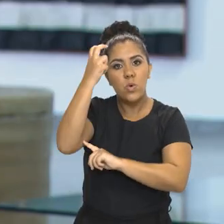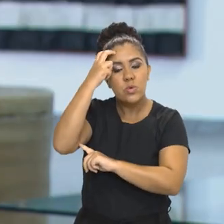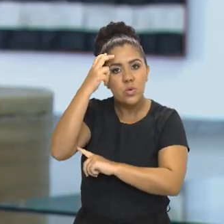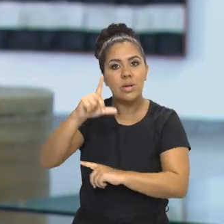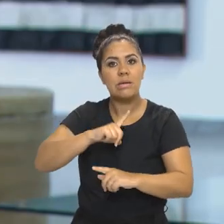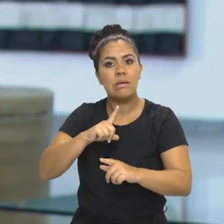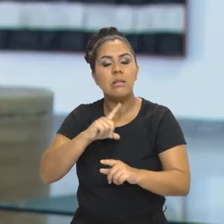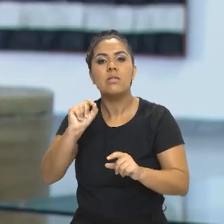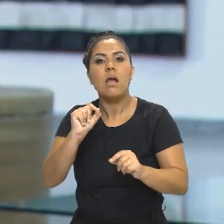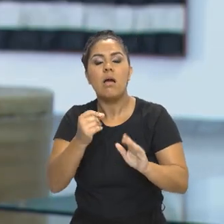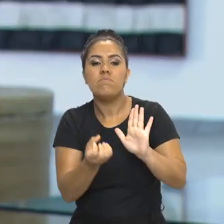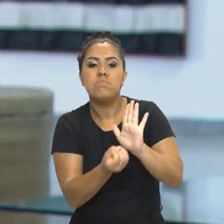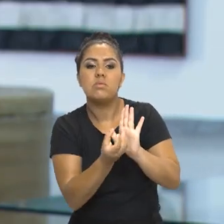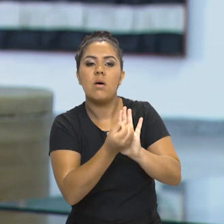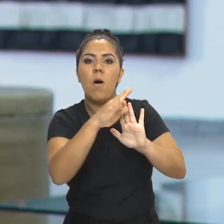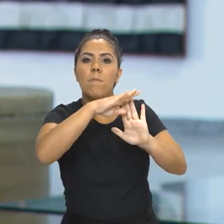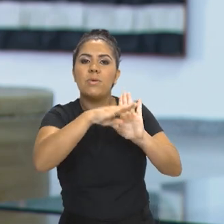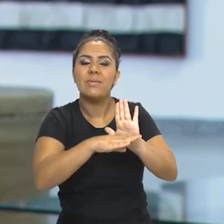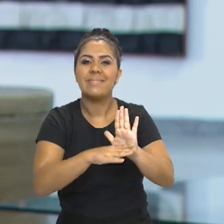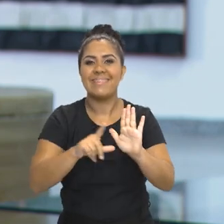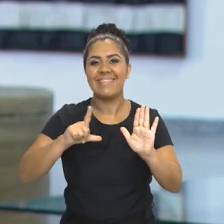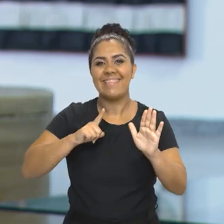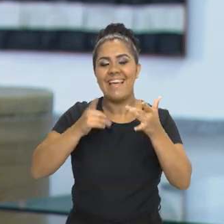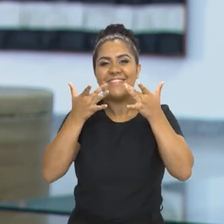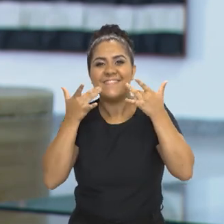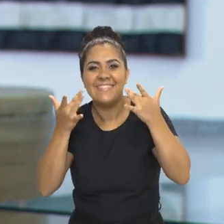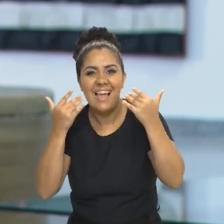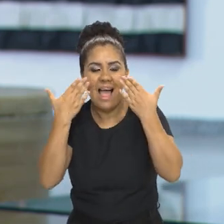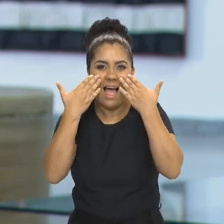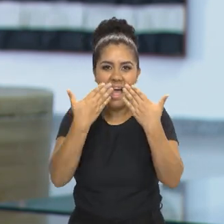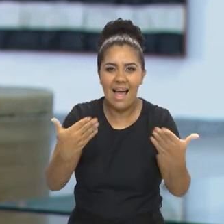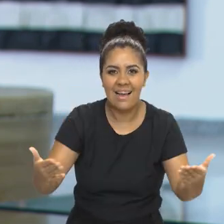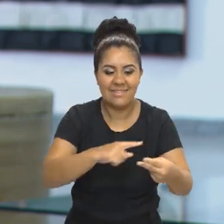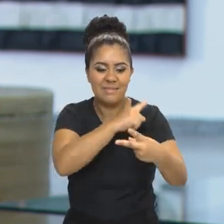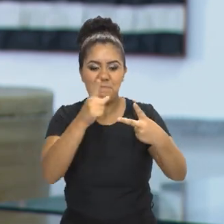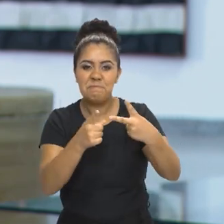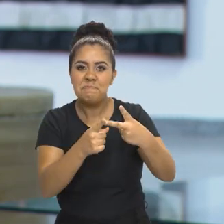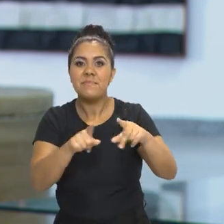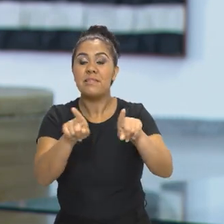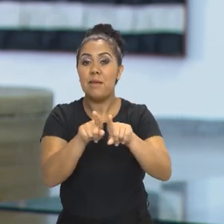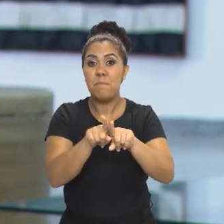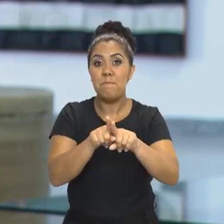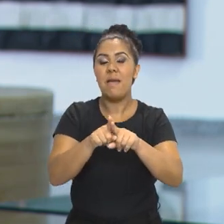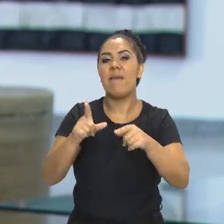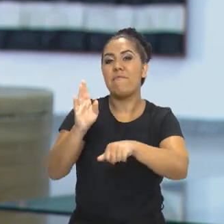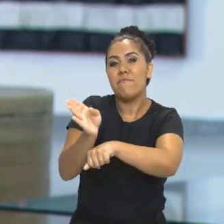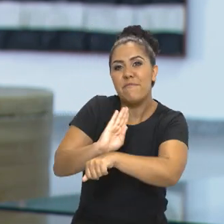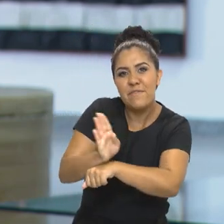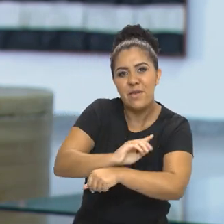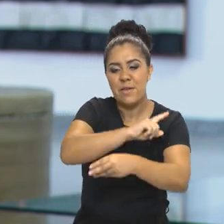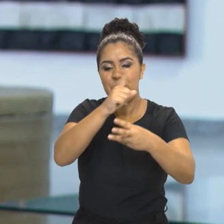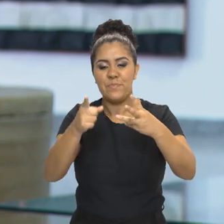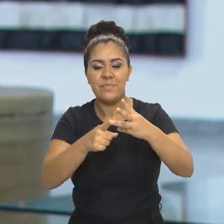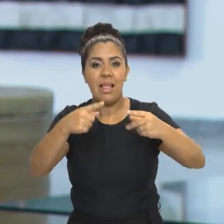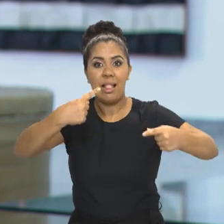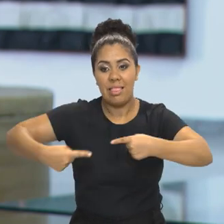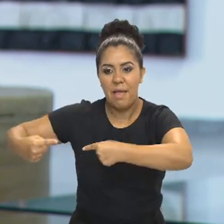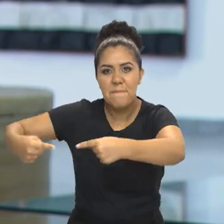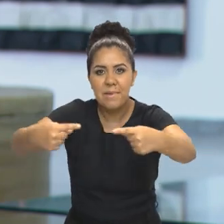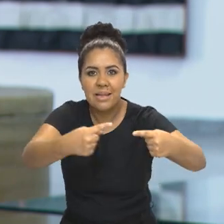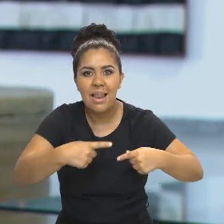desenvolvem uma programação que apresenta peças de teatro, exibição de filmes, debates,